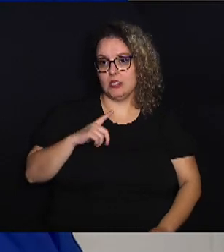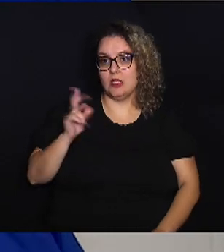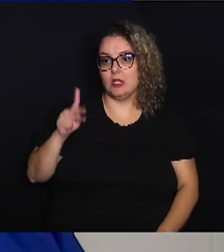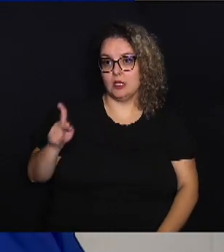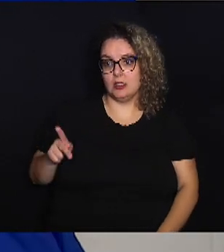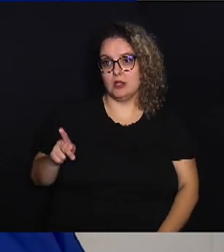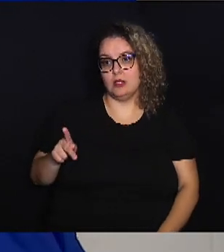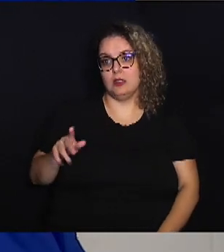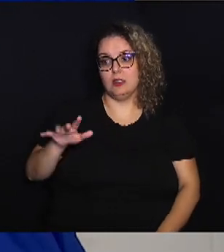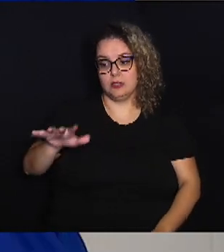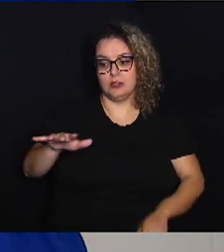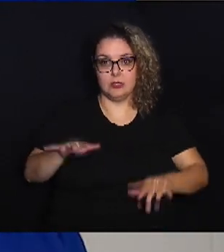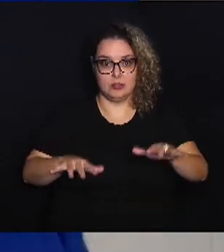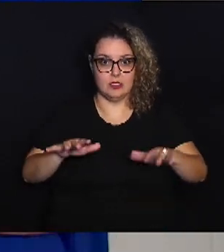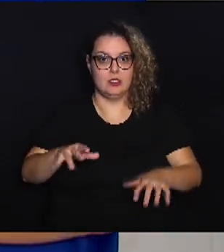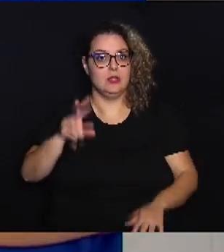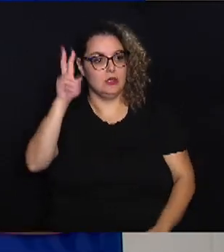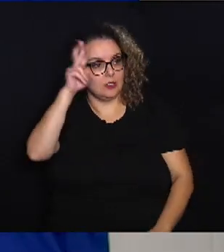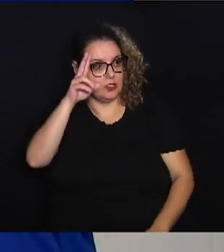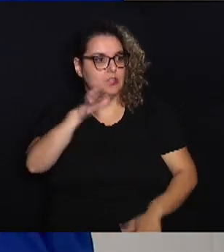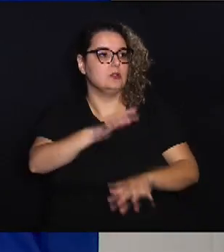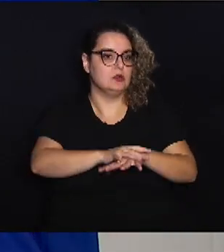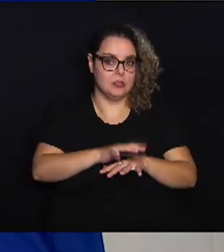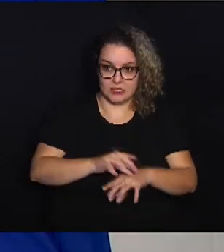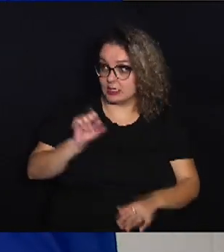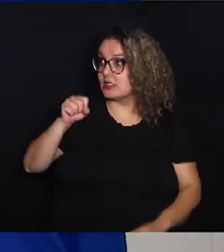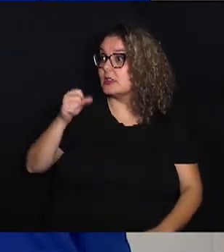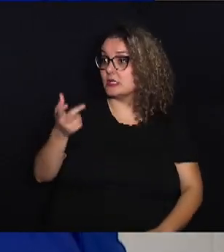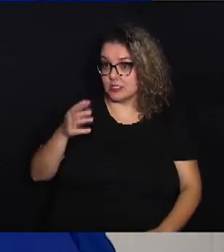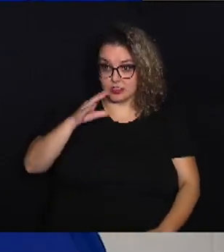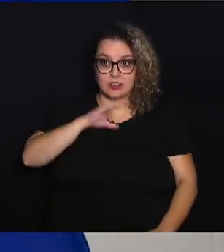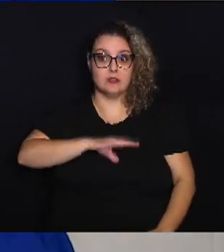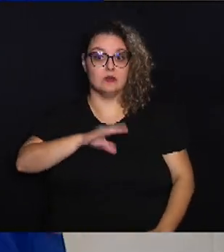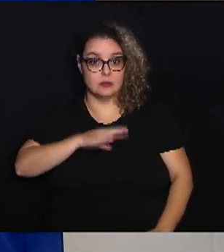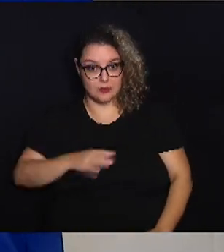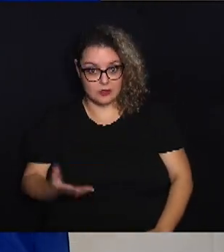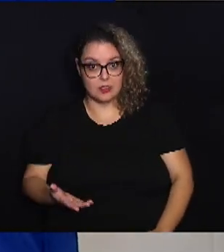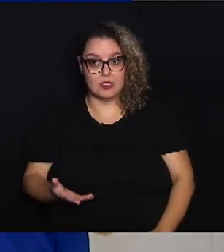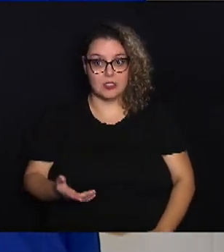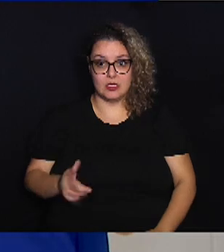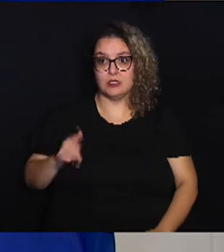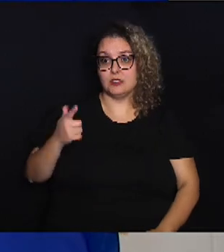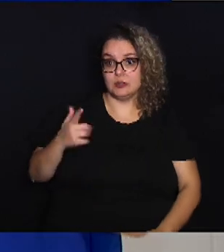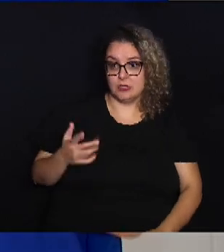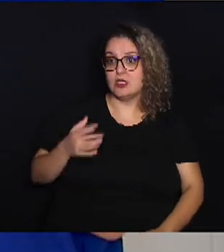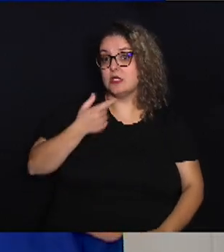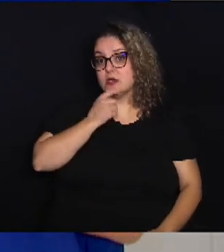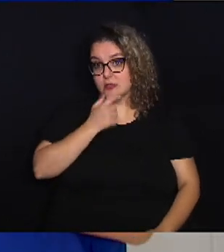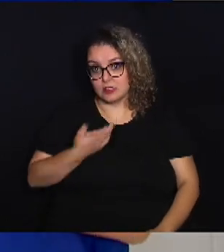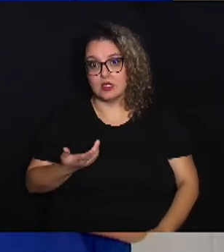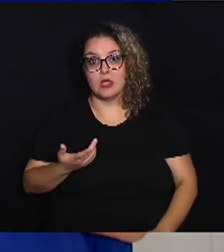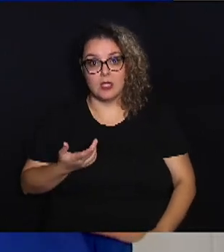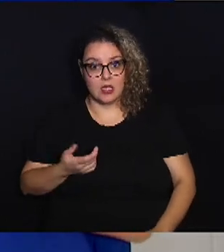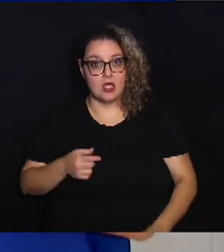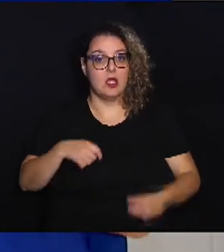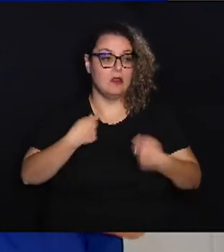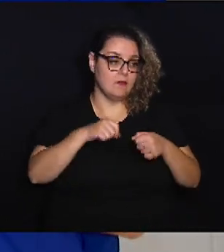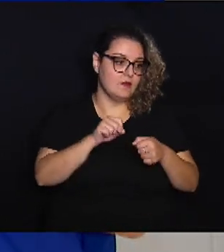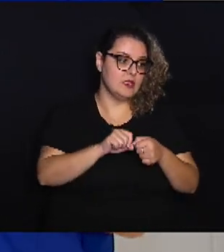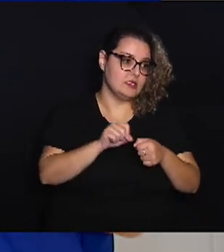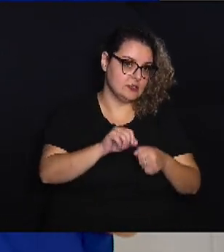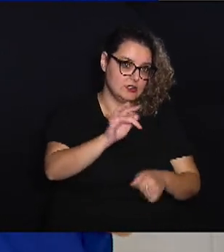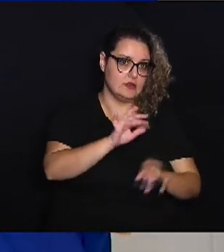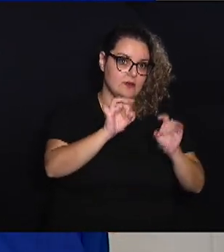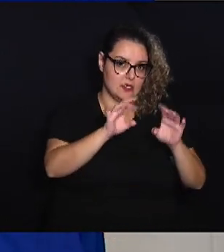de área que a gente... De história, matemática, de história, de português, Inglês. Então, aí, tem que fazer a faculdade